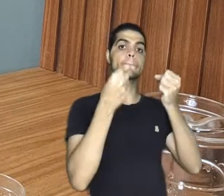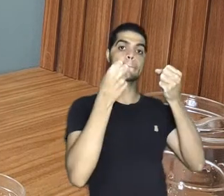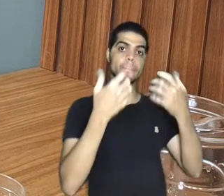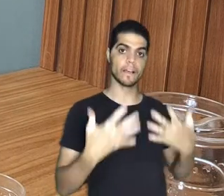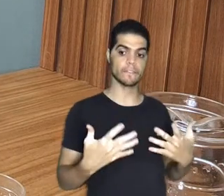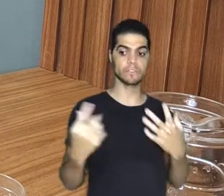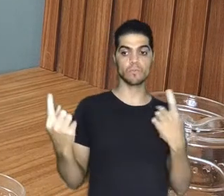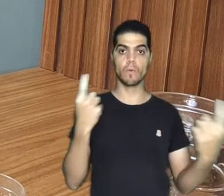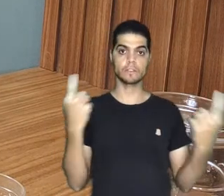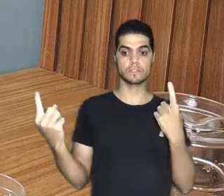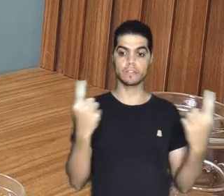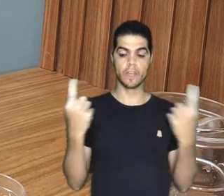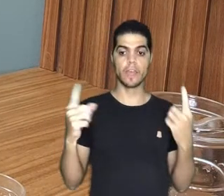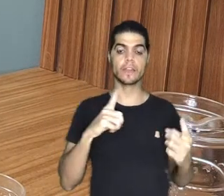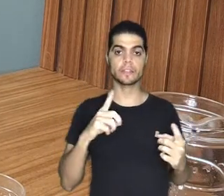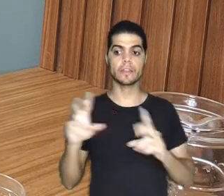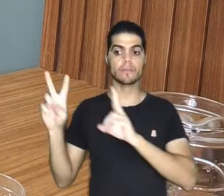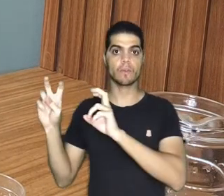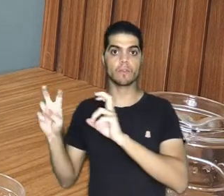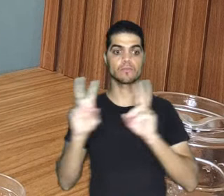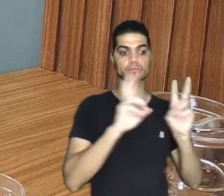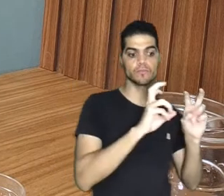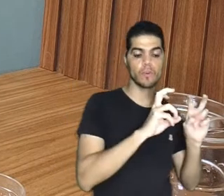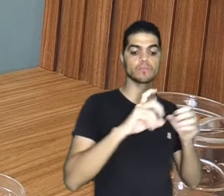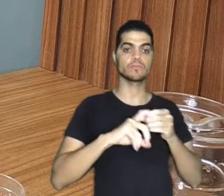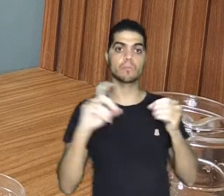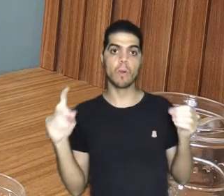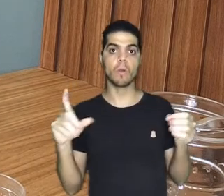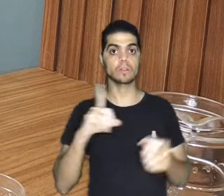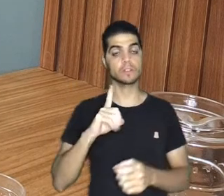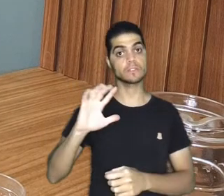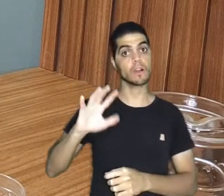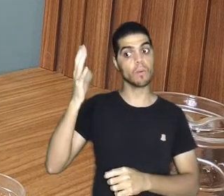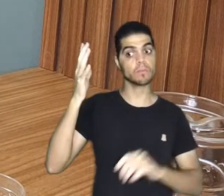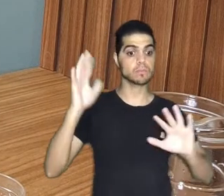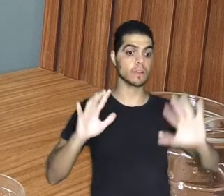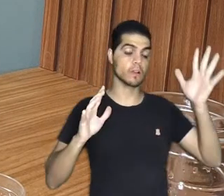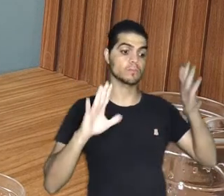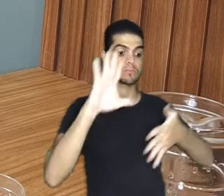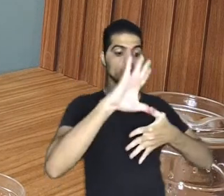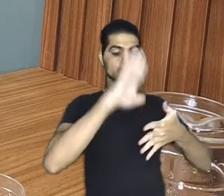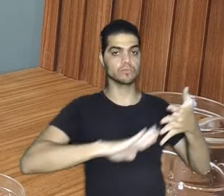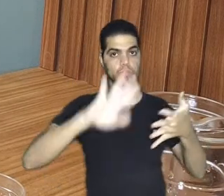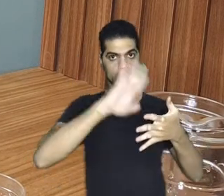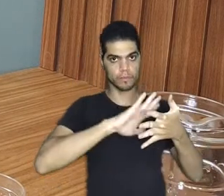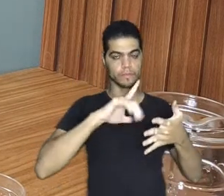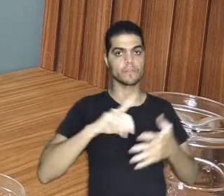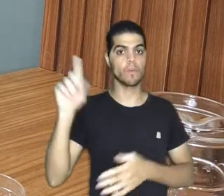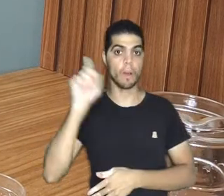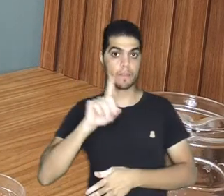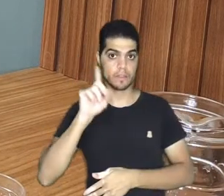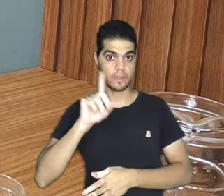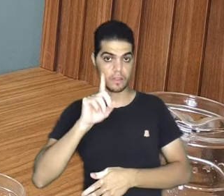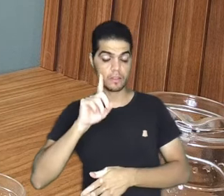dois ideais, os dois modelos de independência que acontecem na América Latina. O americano,